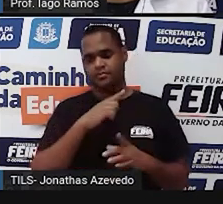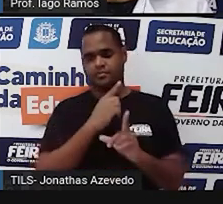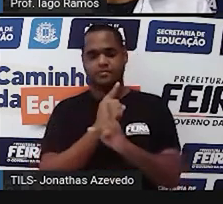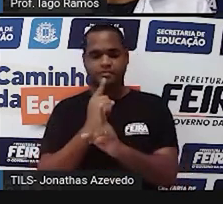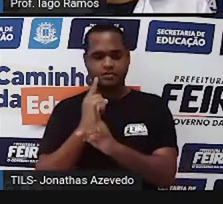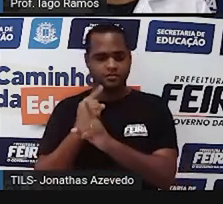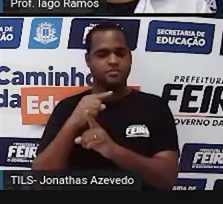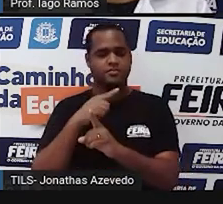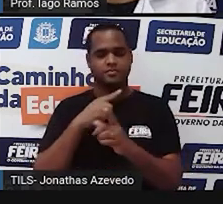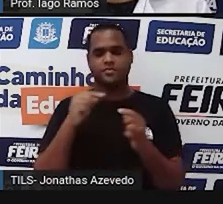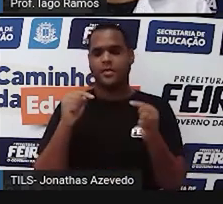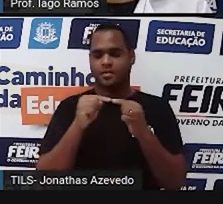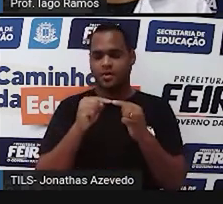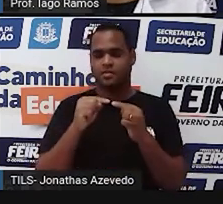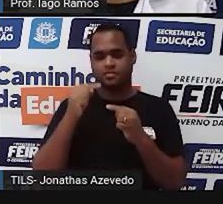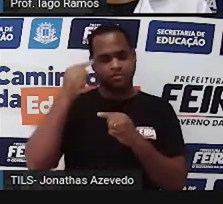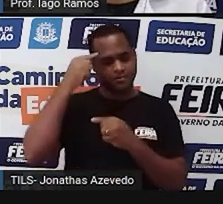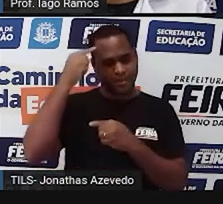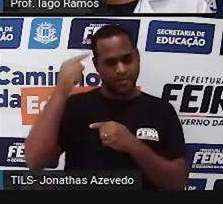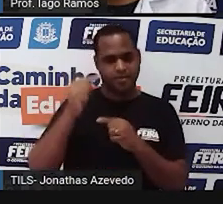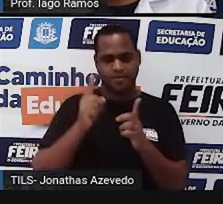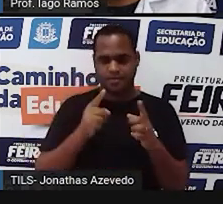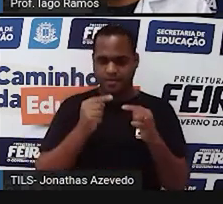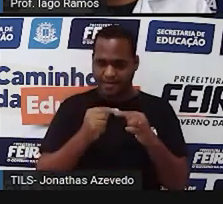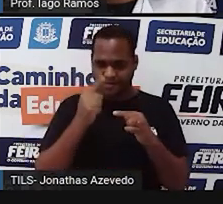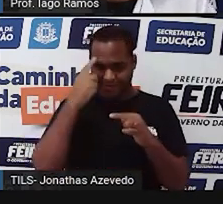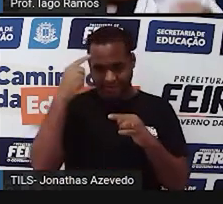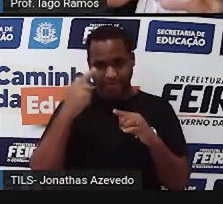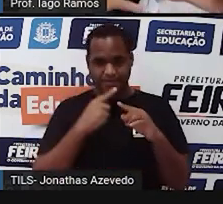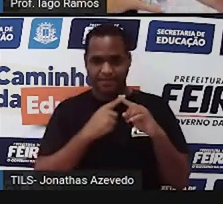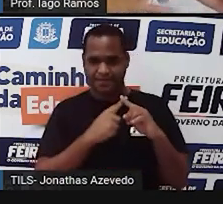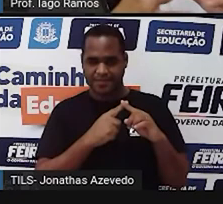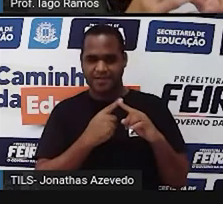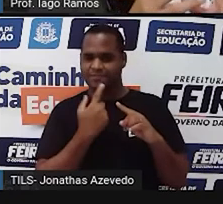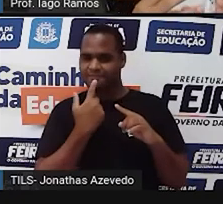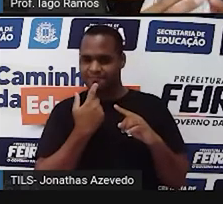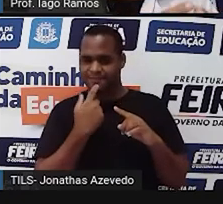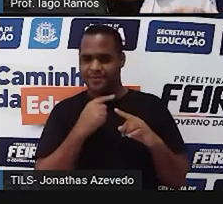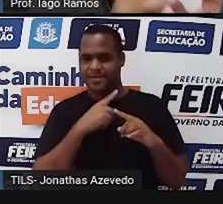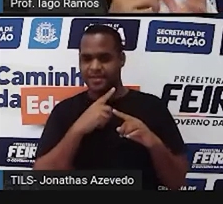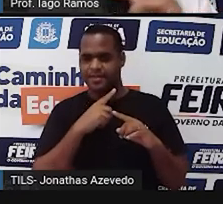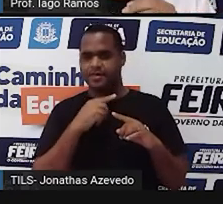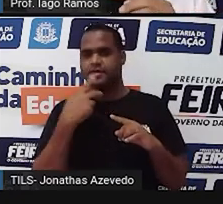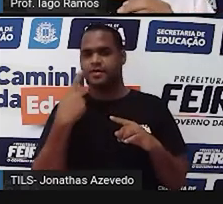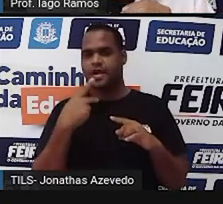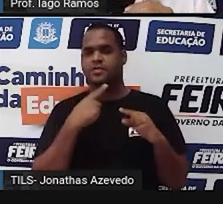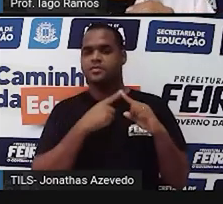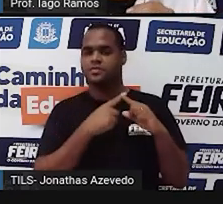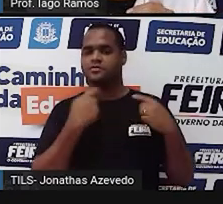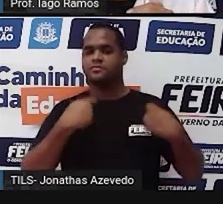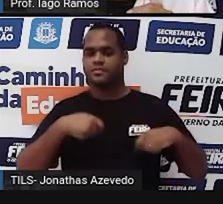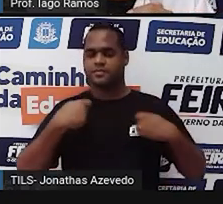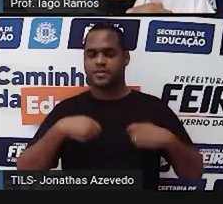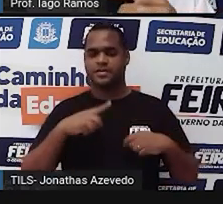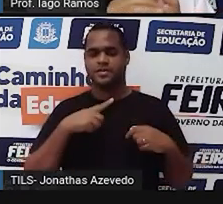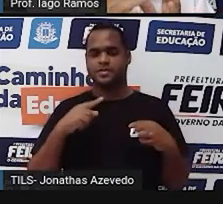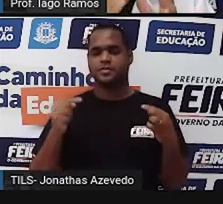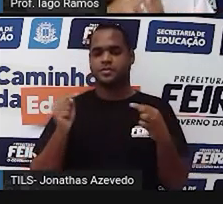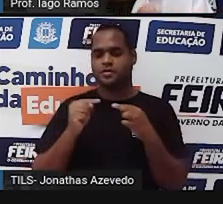da caixinha, né, a massa da caixinha X, a caixinha X precisa ser uma massa